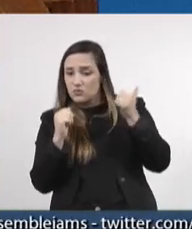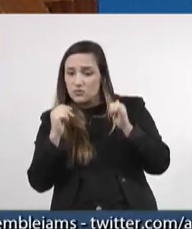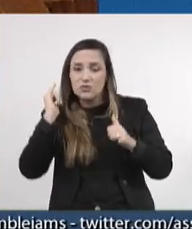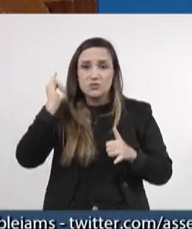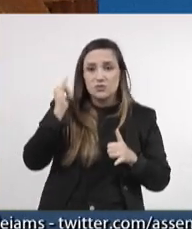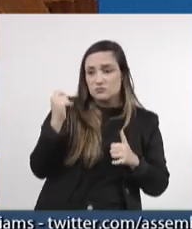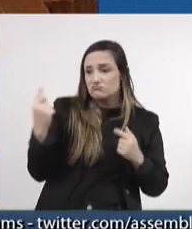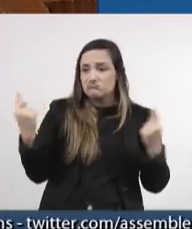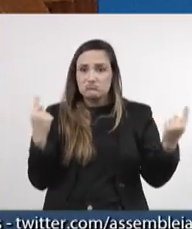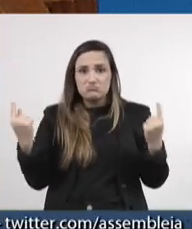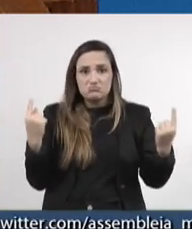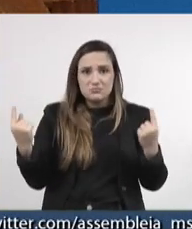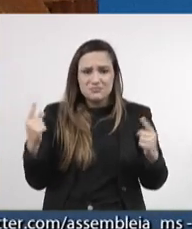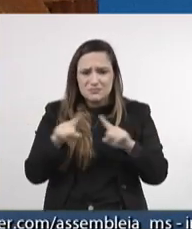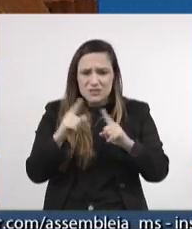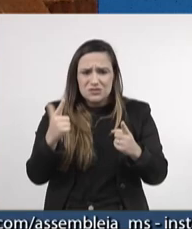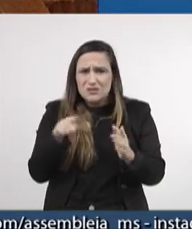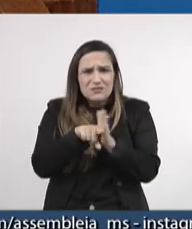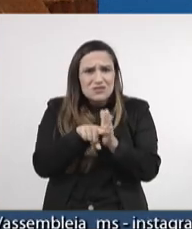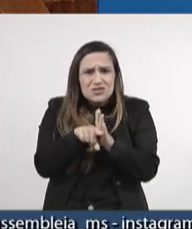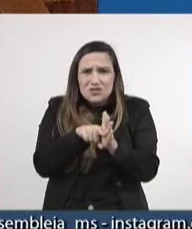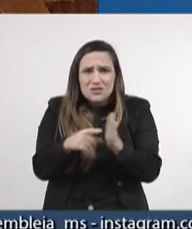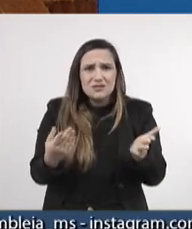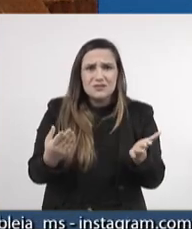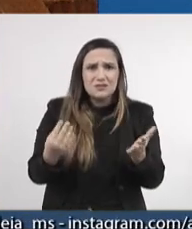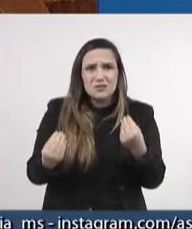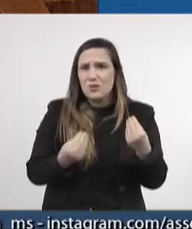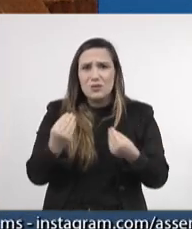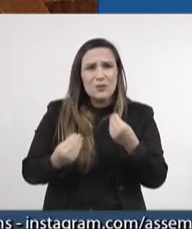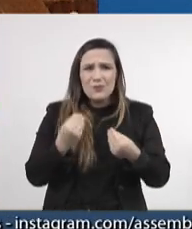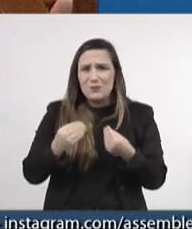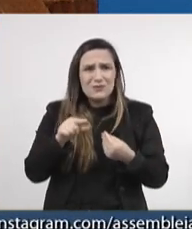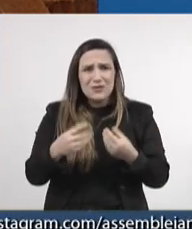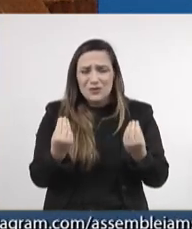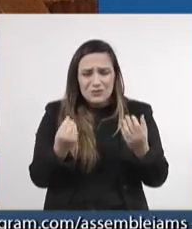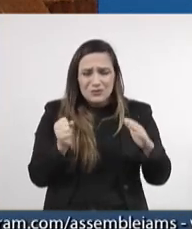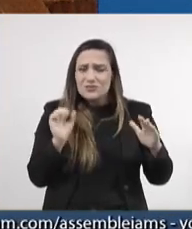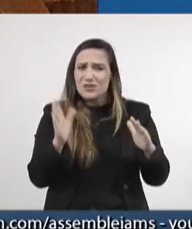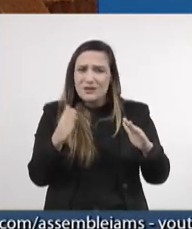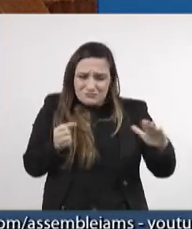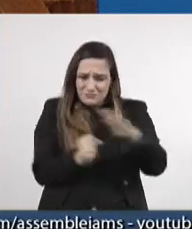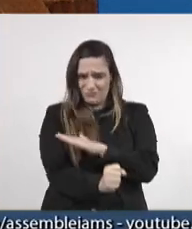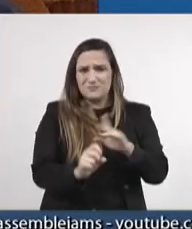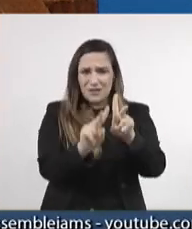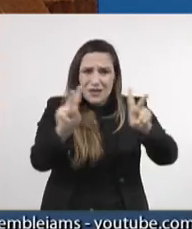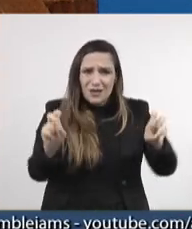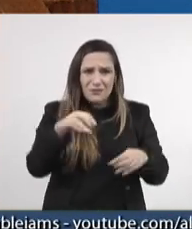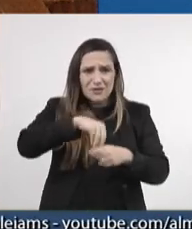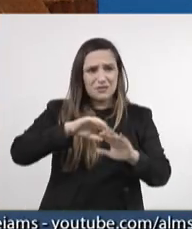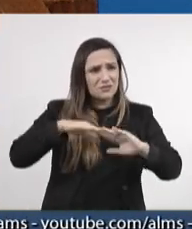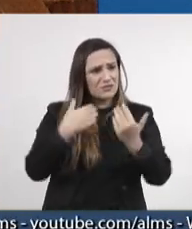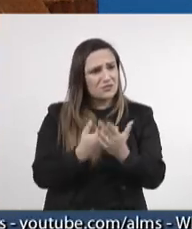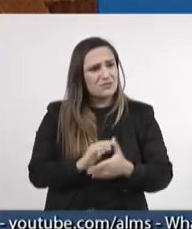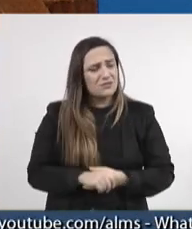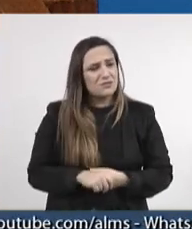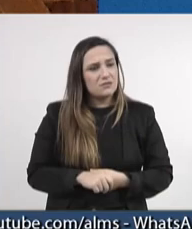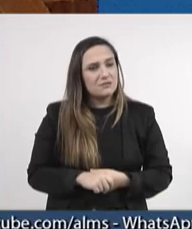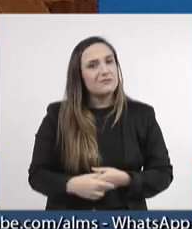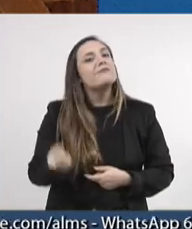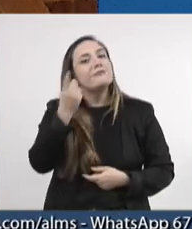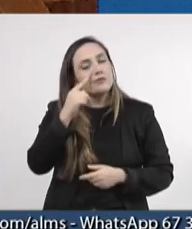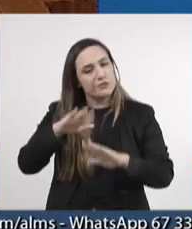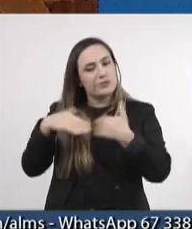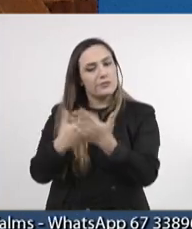investigação correta e adequada, você não pode colocar isso dentro das escolas públicas. Coloca nas privadas para